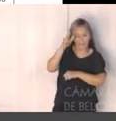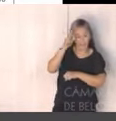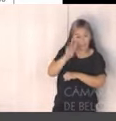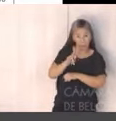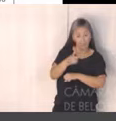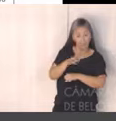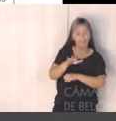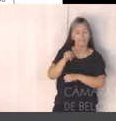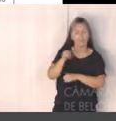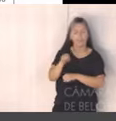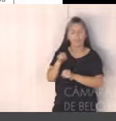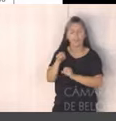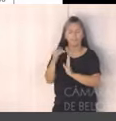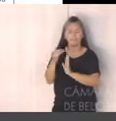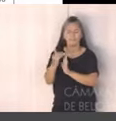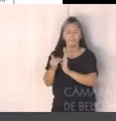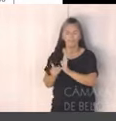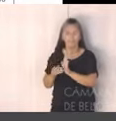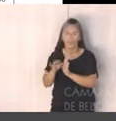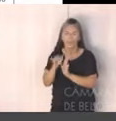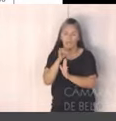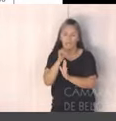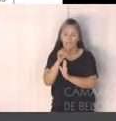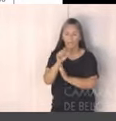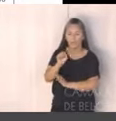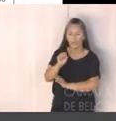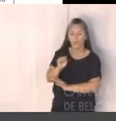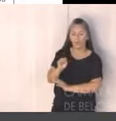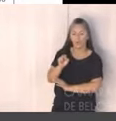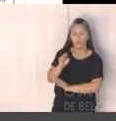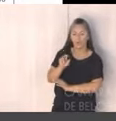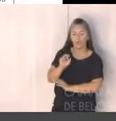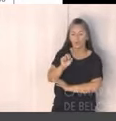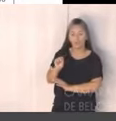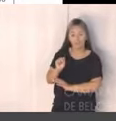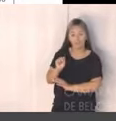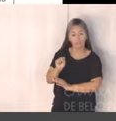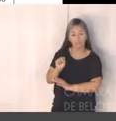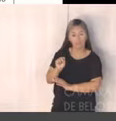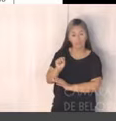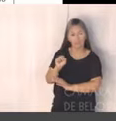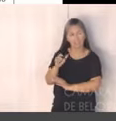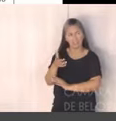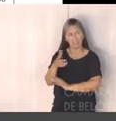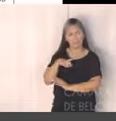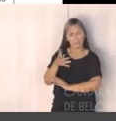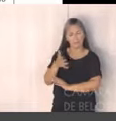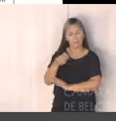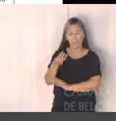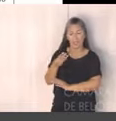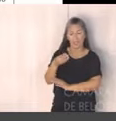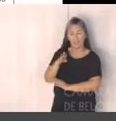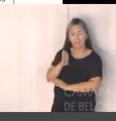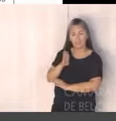transferências de recursos vinculados. A exemplo do SUS, nós temos aí uma projeção superior a 3 bilhões de reais para